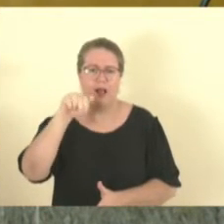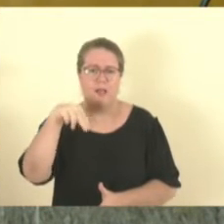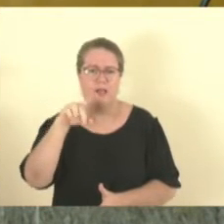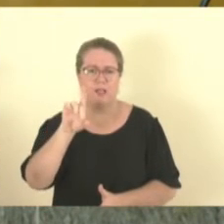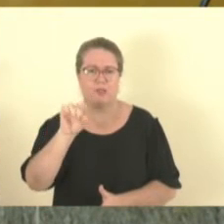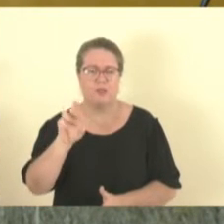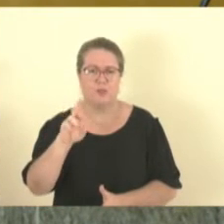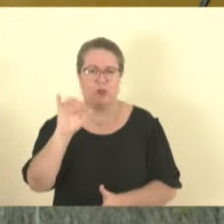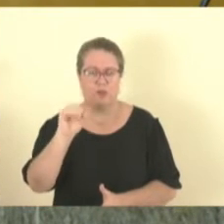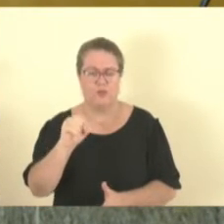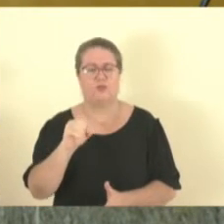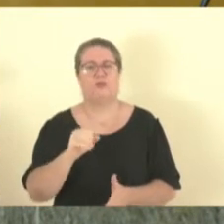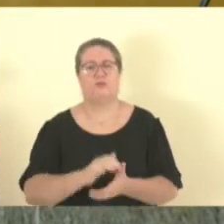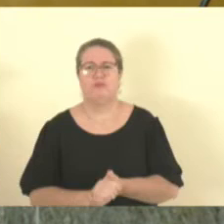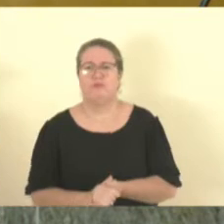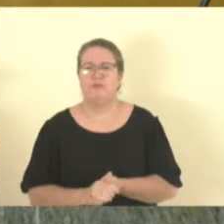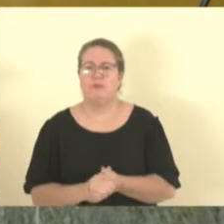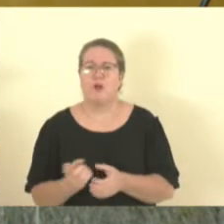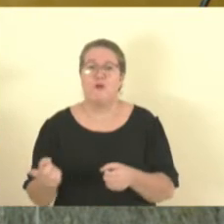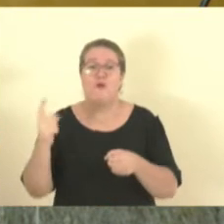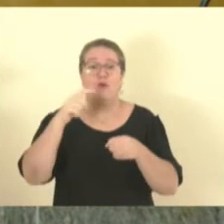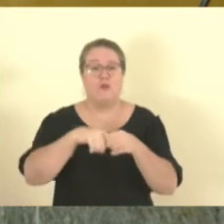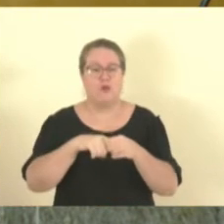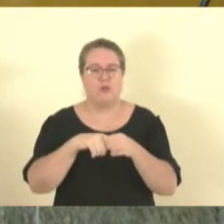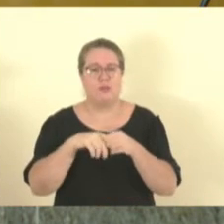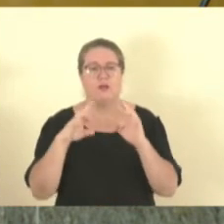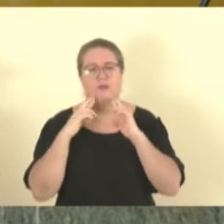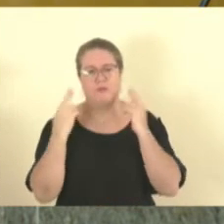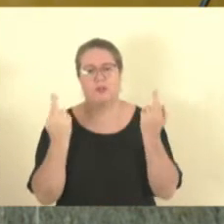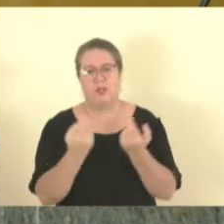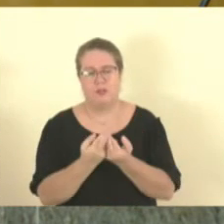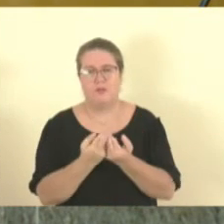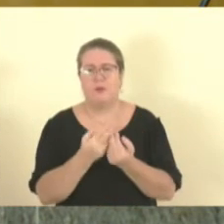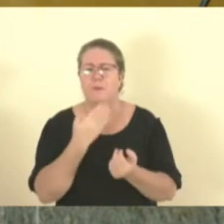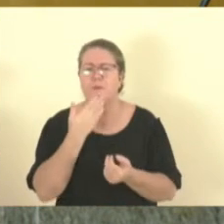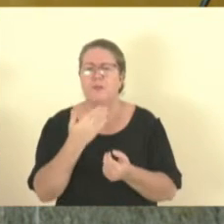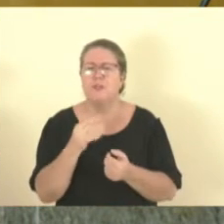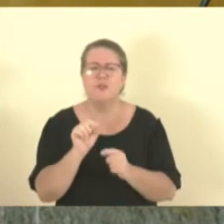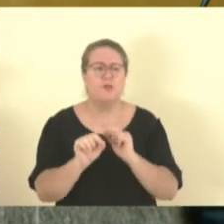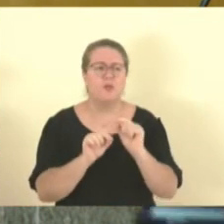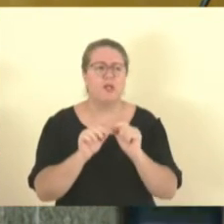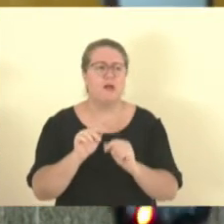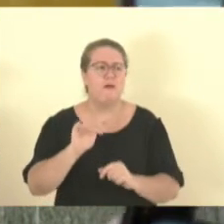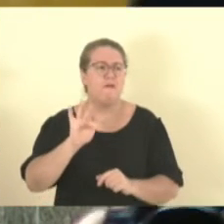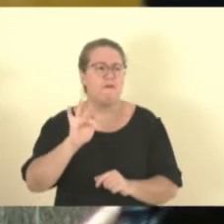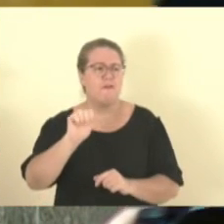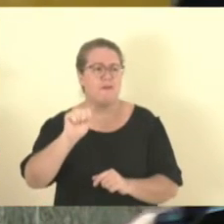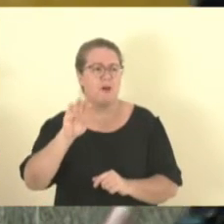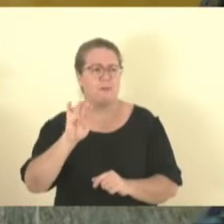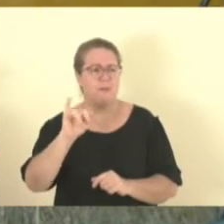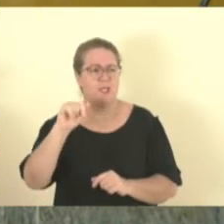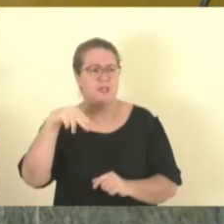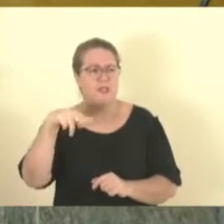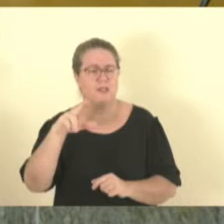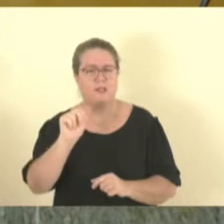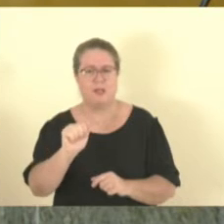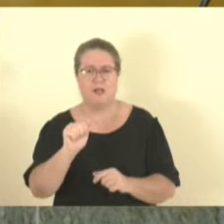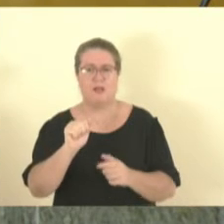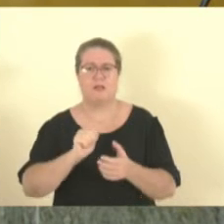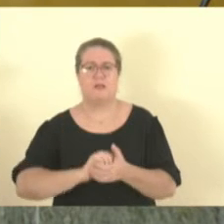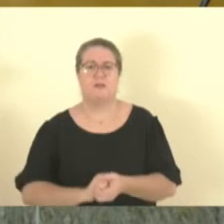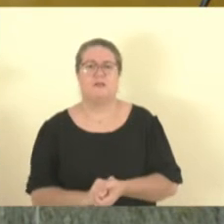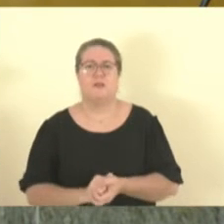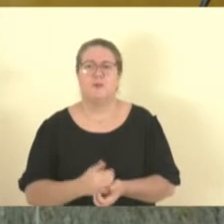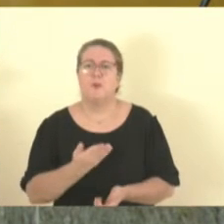Nós vamos retomar a sessão, antes de encerrar aqui, vou pedir só a Fabiana, por gentileza, ou o meu amigo lá,